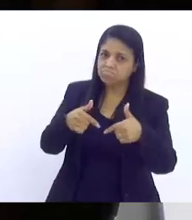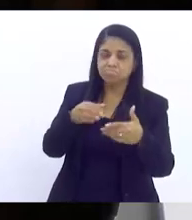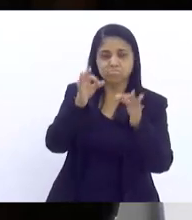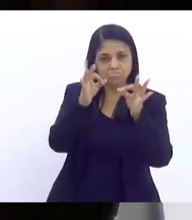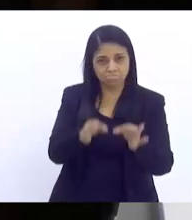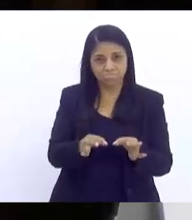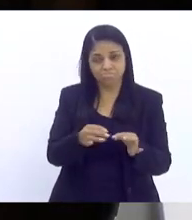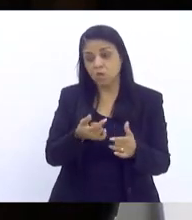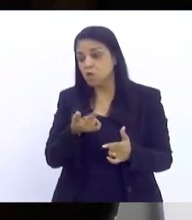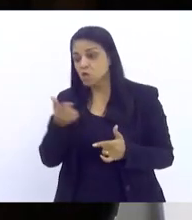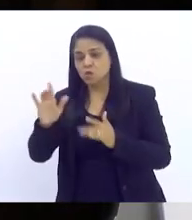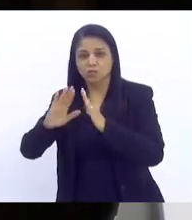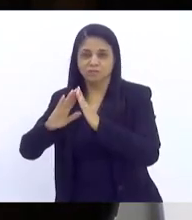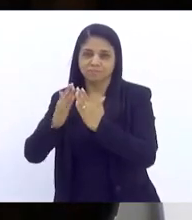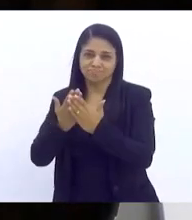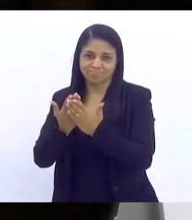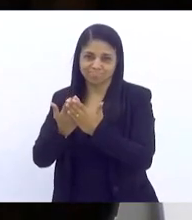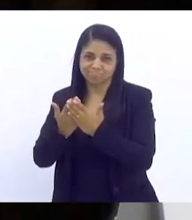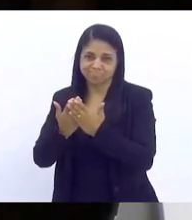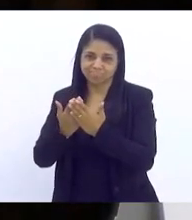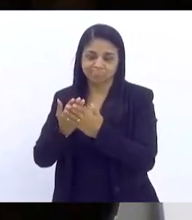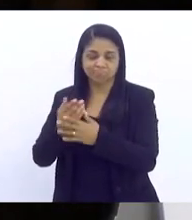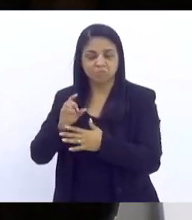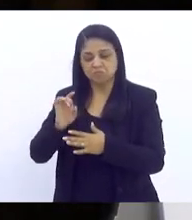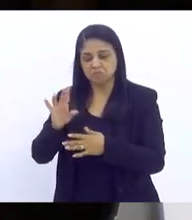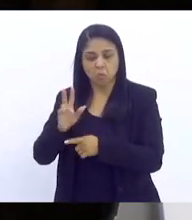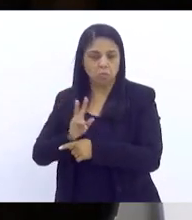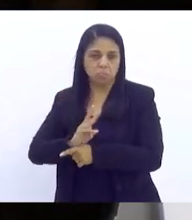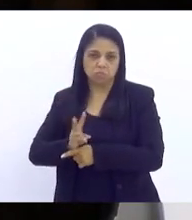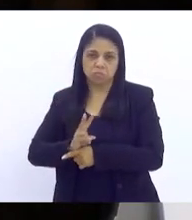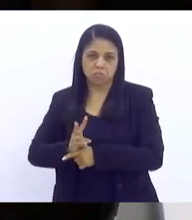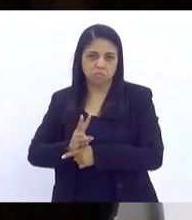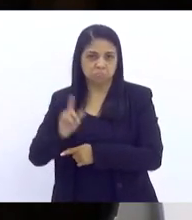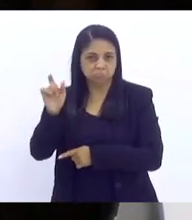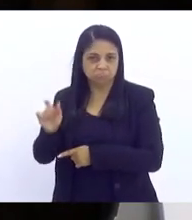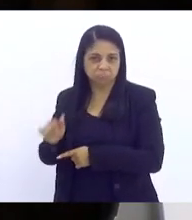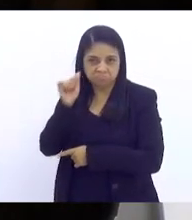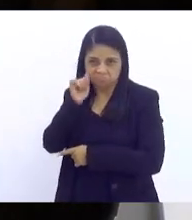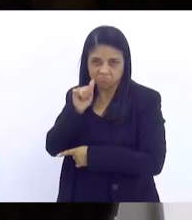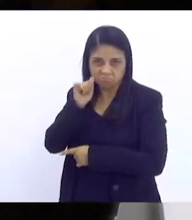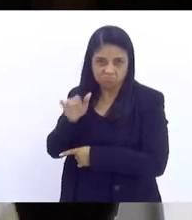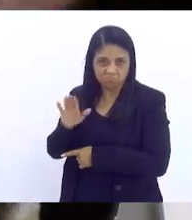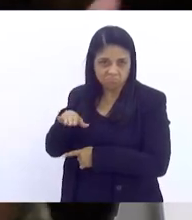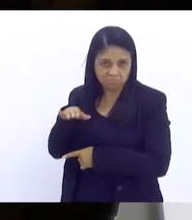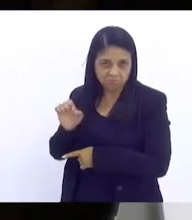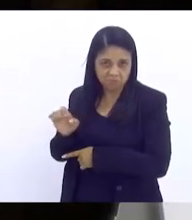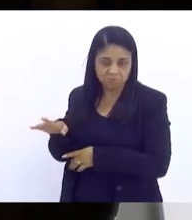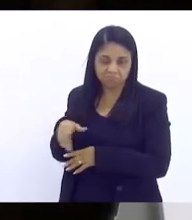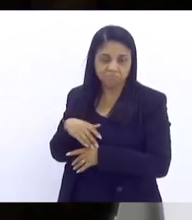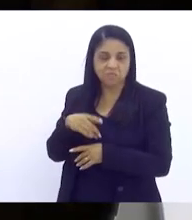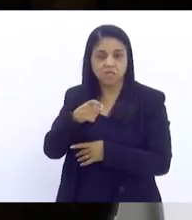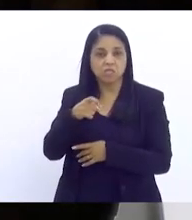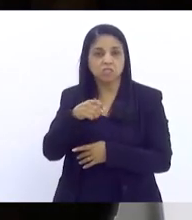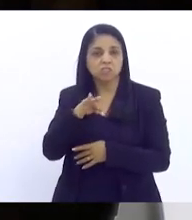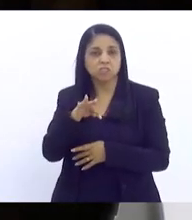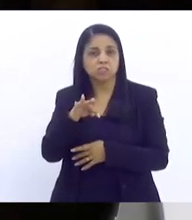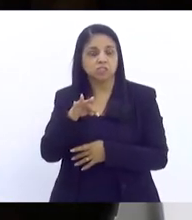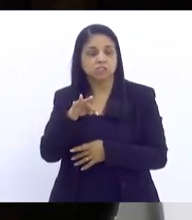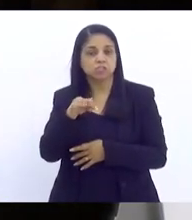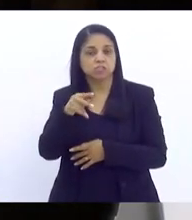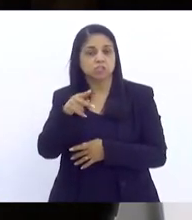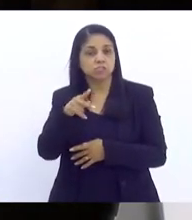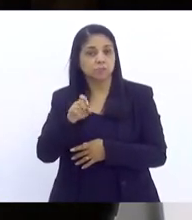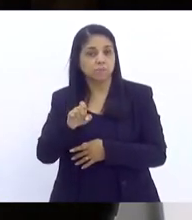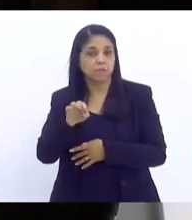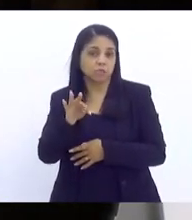escolas, ficou na portaria e ficou também na inspeção, na inspetoria,